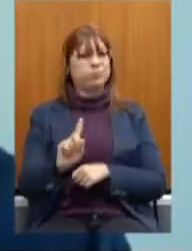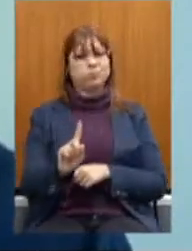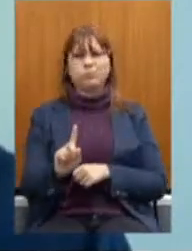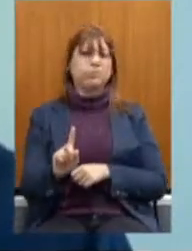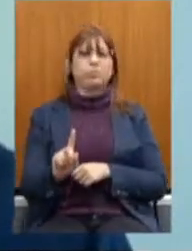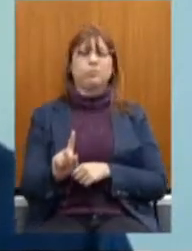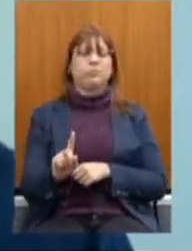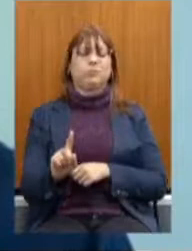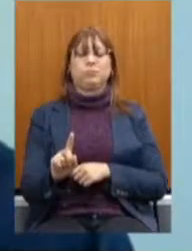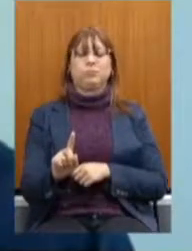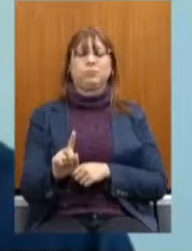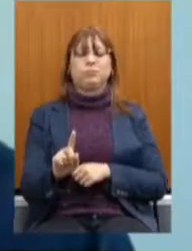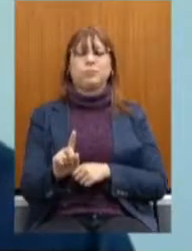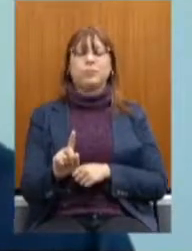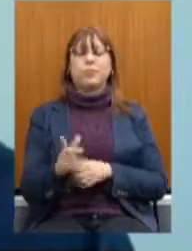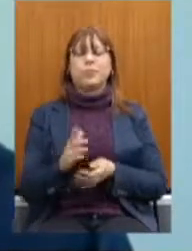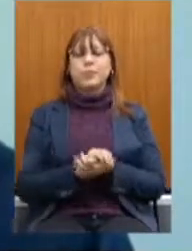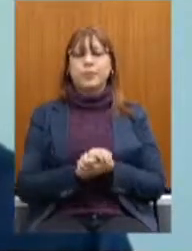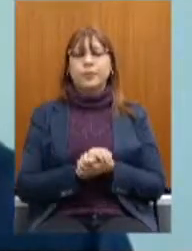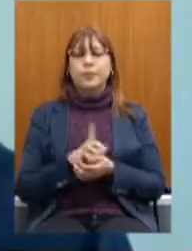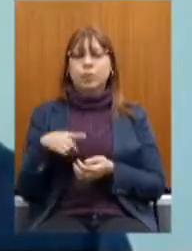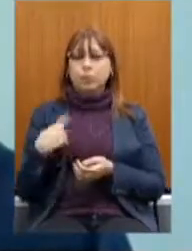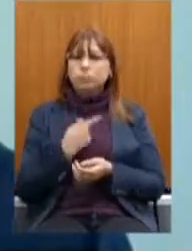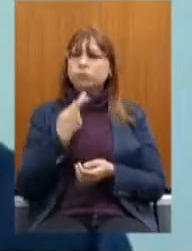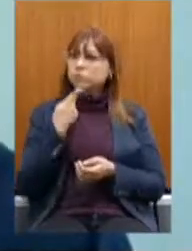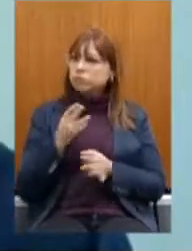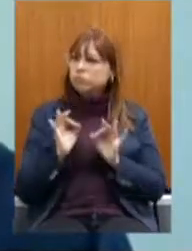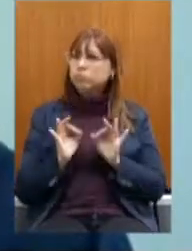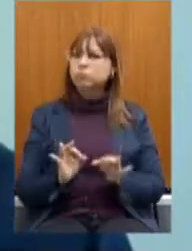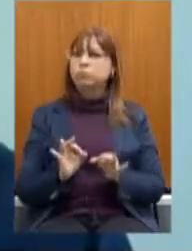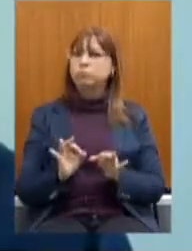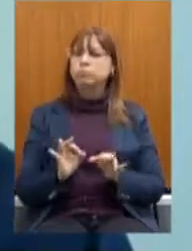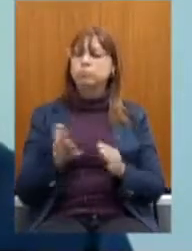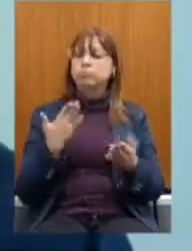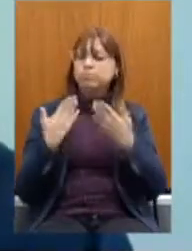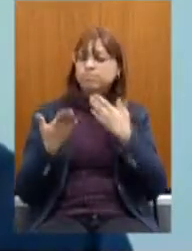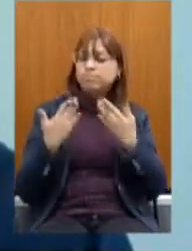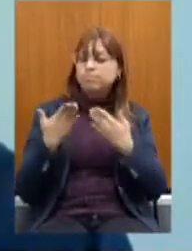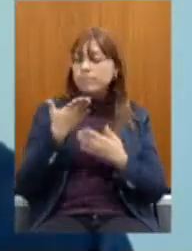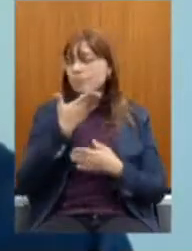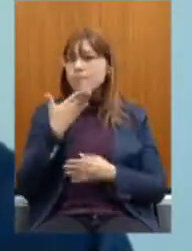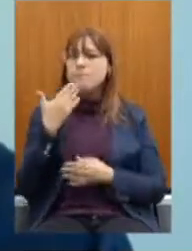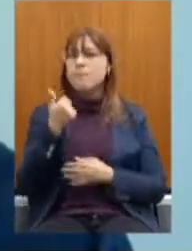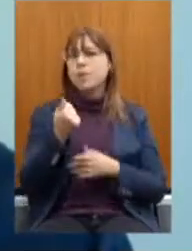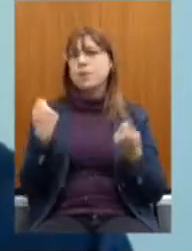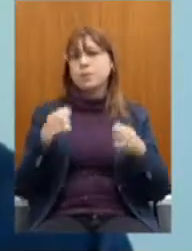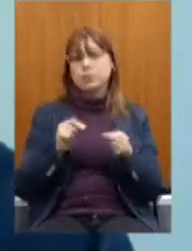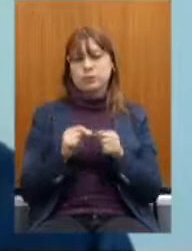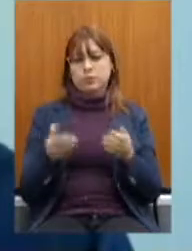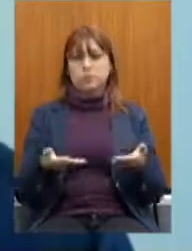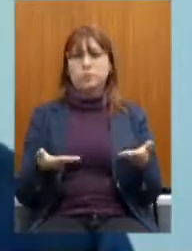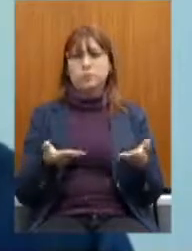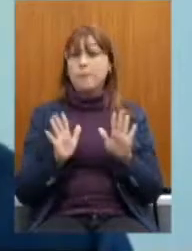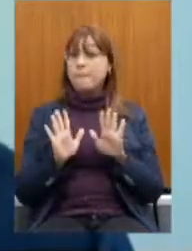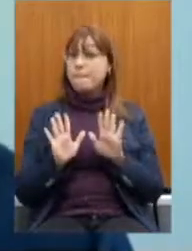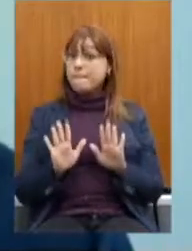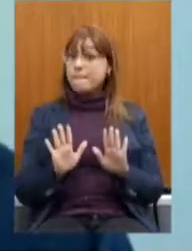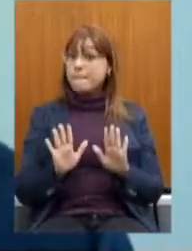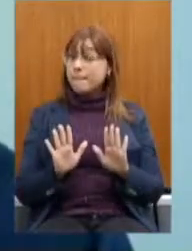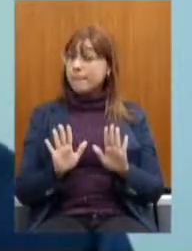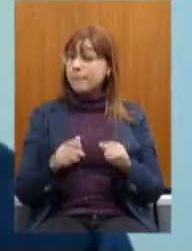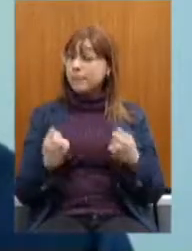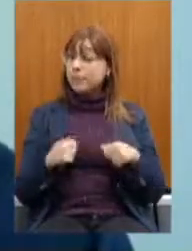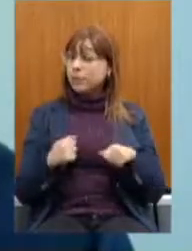A gente Bate o martelo Aqui Que o diálogo É a melhor coisa Que tem que ser feita Mas tem que ter